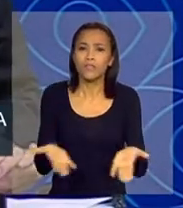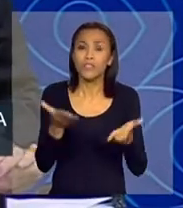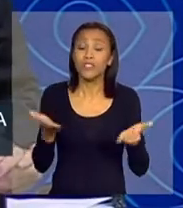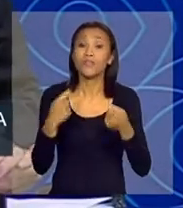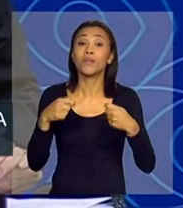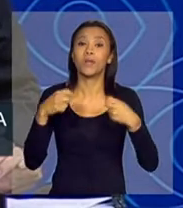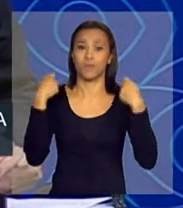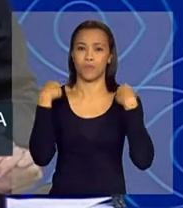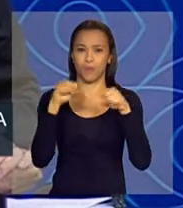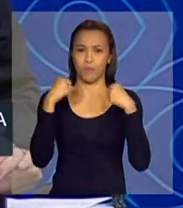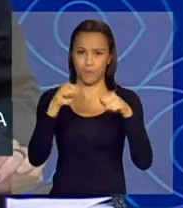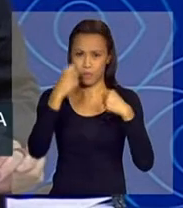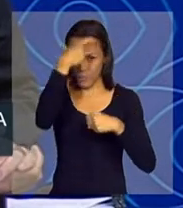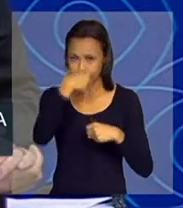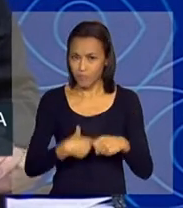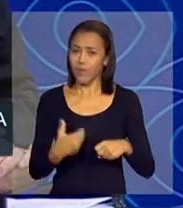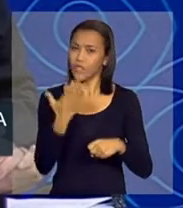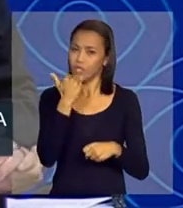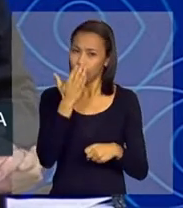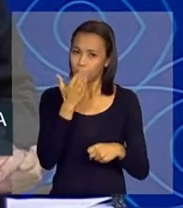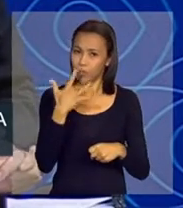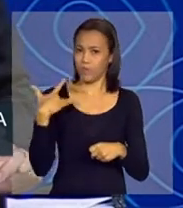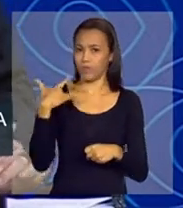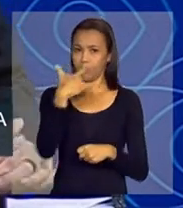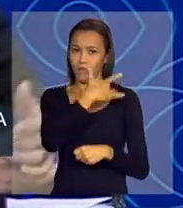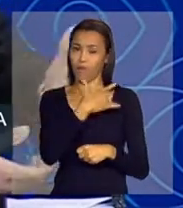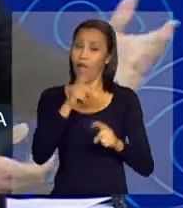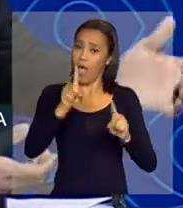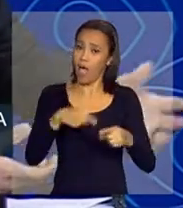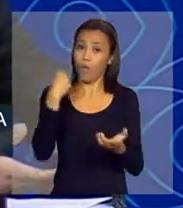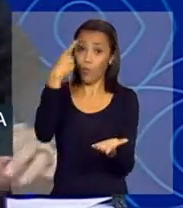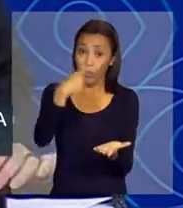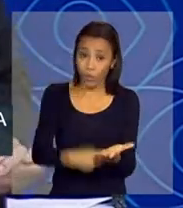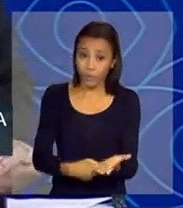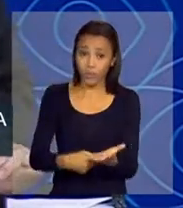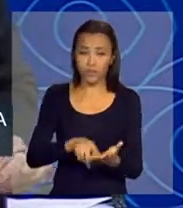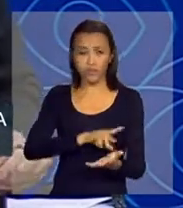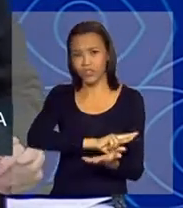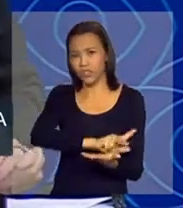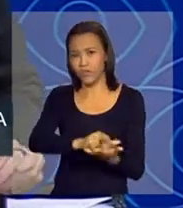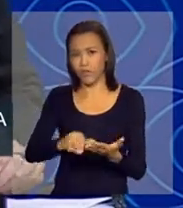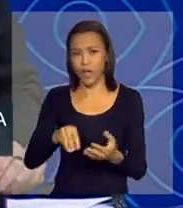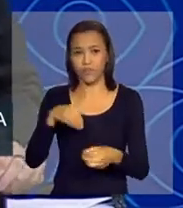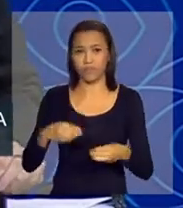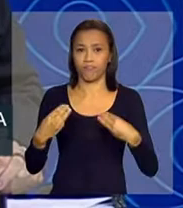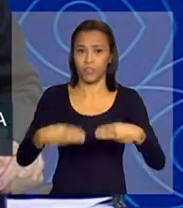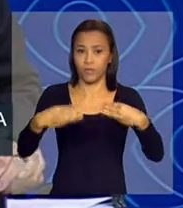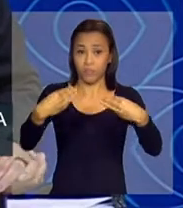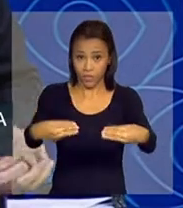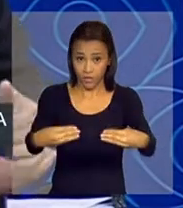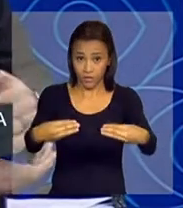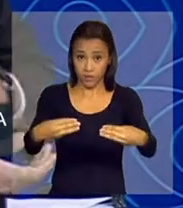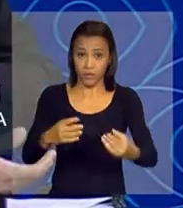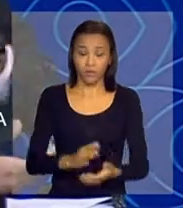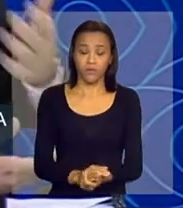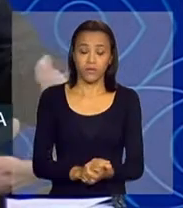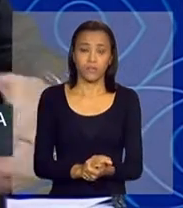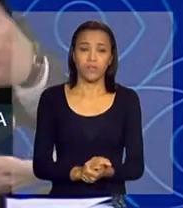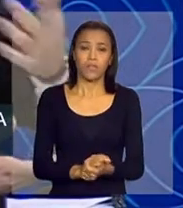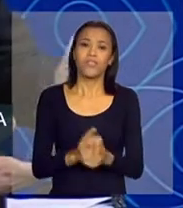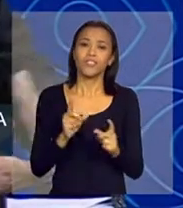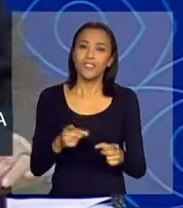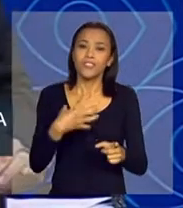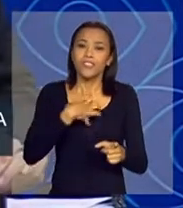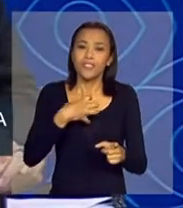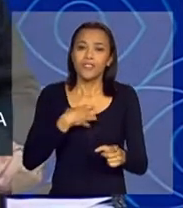físicas e à alimentação saudável. Então, esse é um compromisso dos vários ministérios, de estarem na onda,